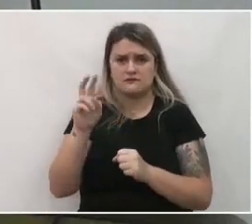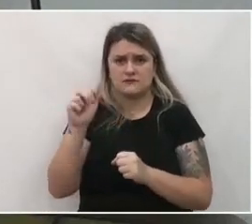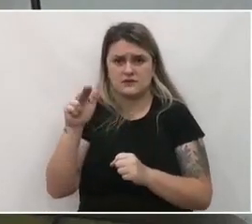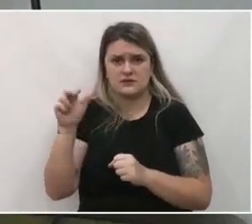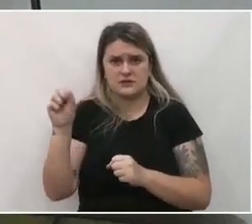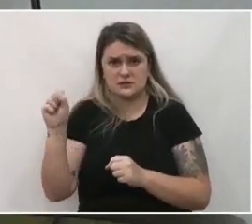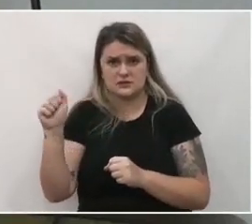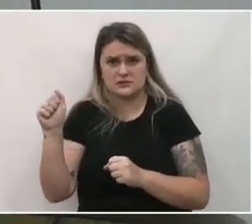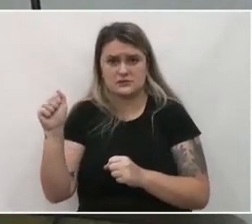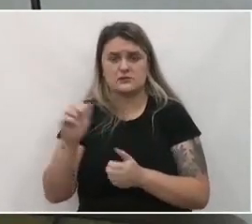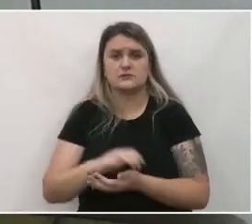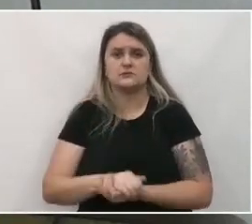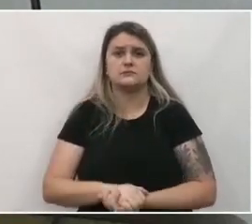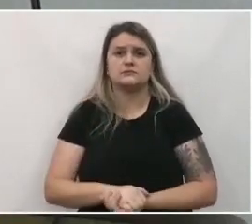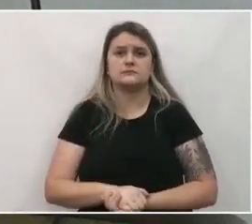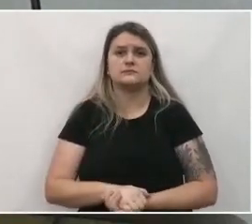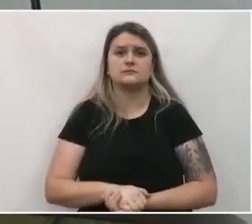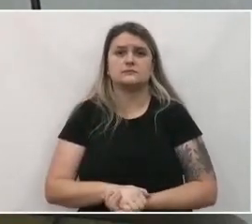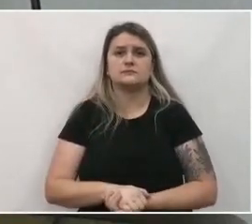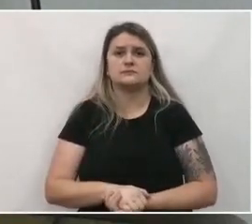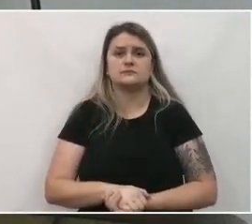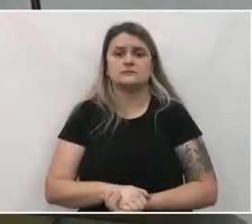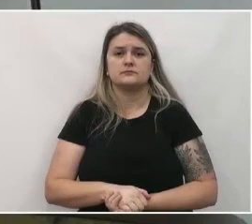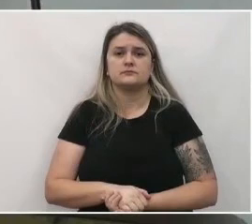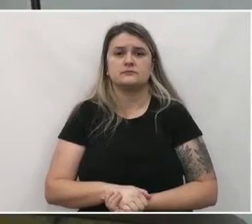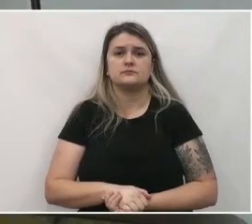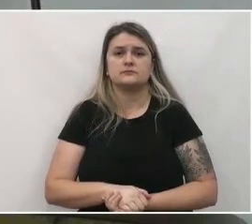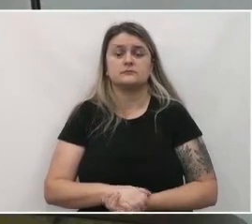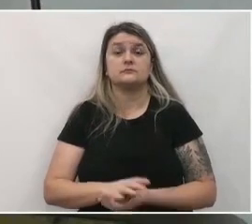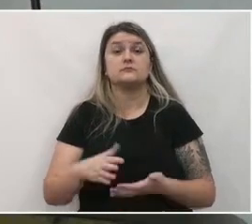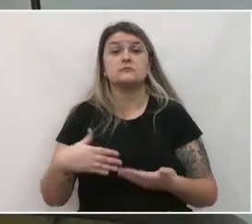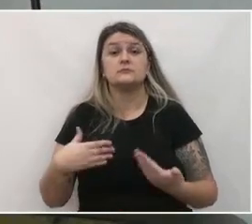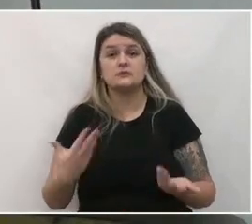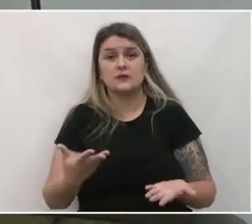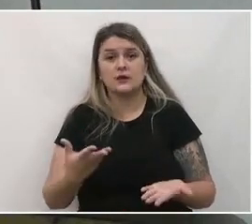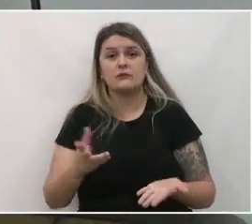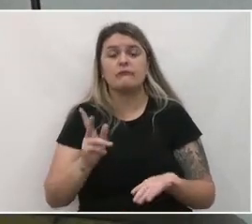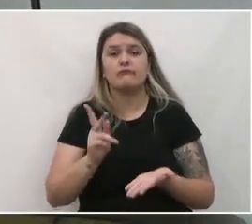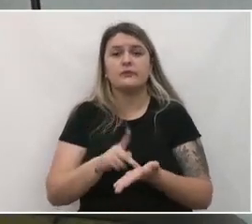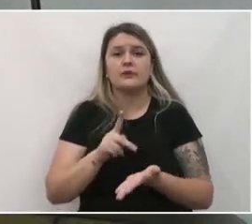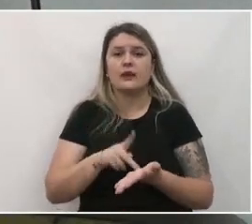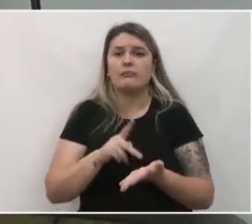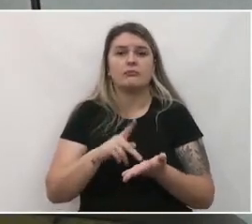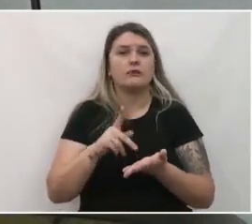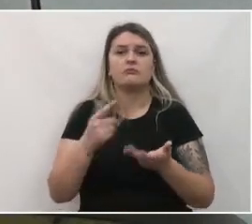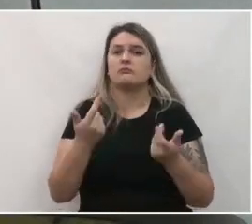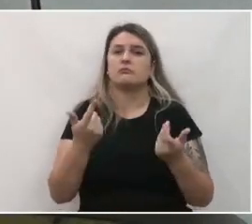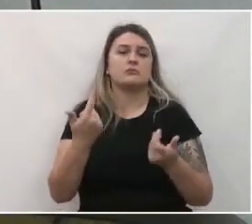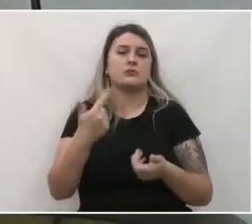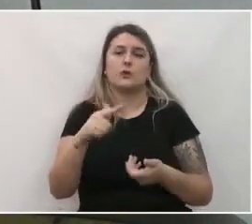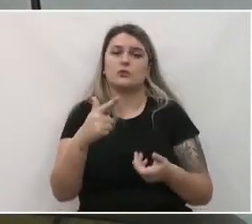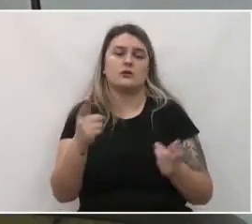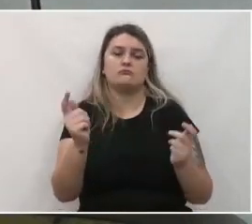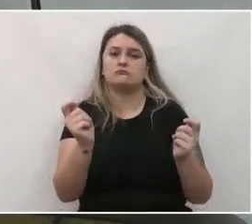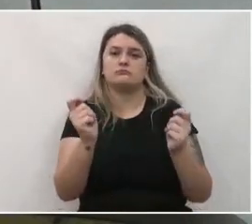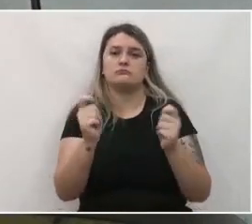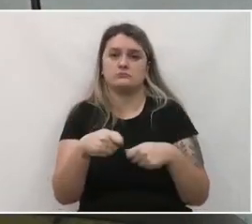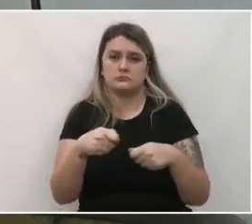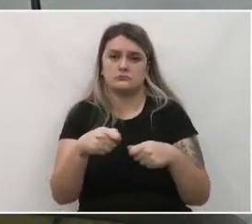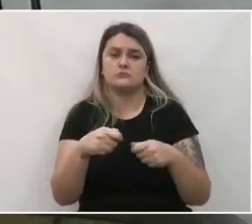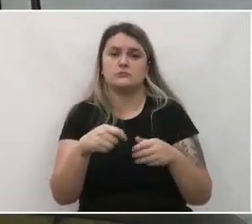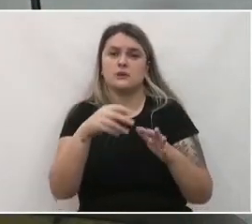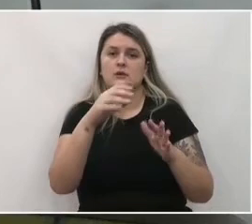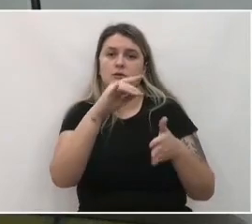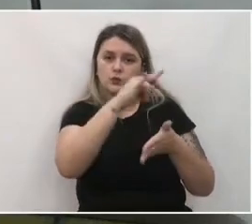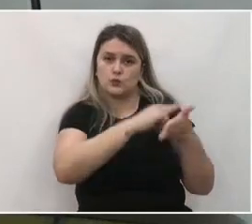Eu posso responder se você quiser. Na verdade, isso não estava contemplado no escopo do